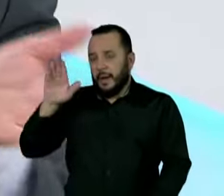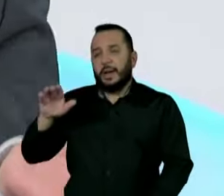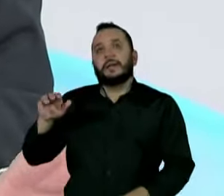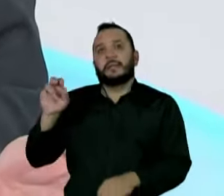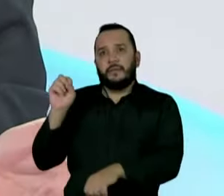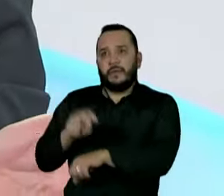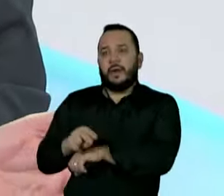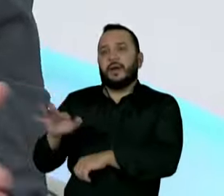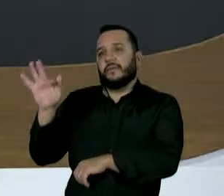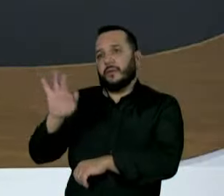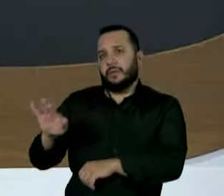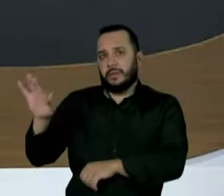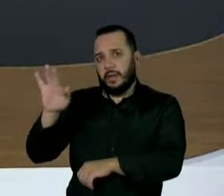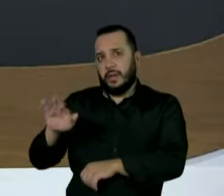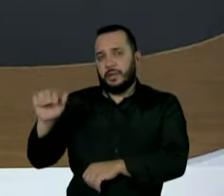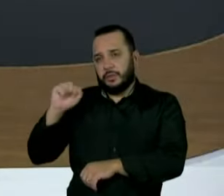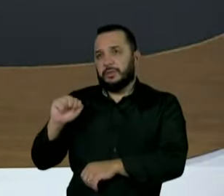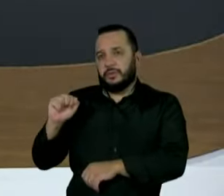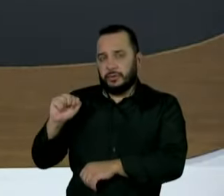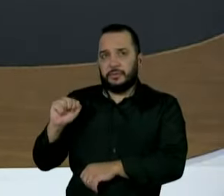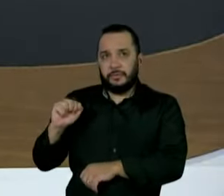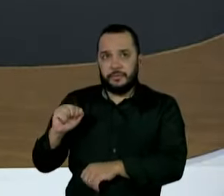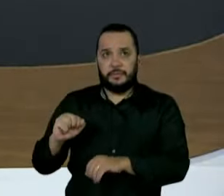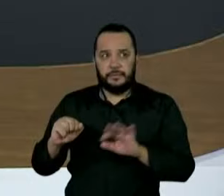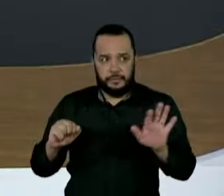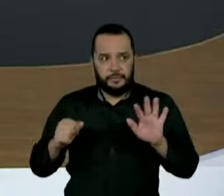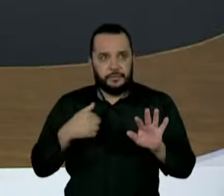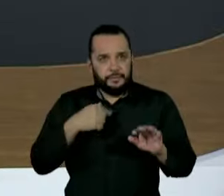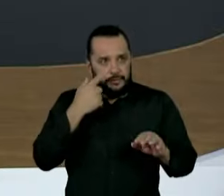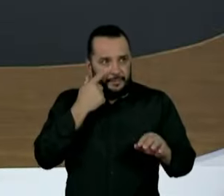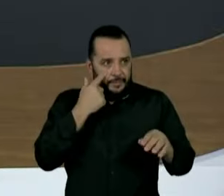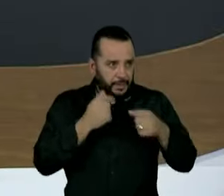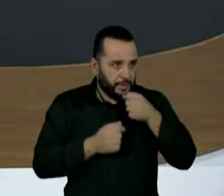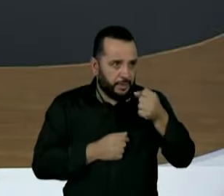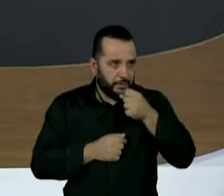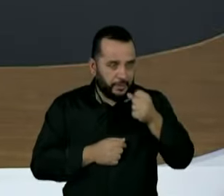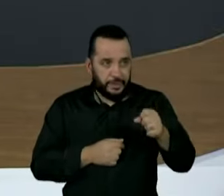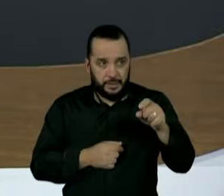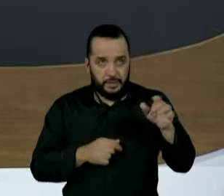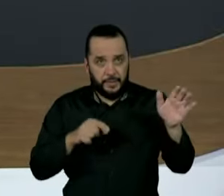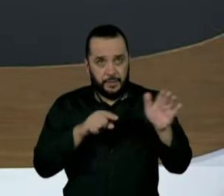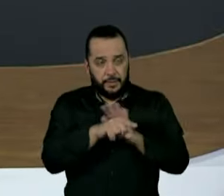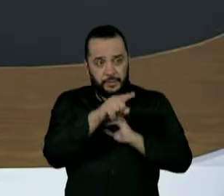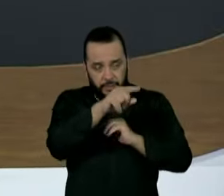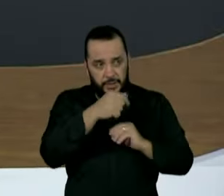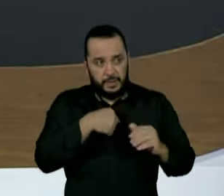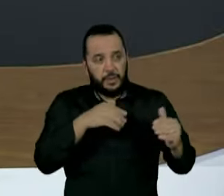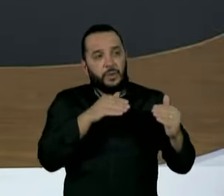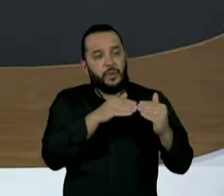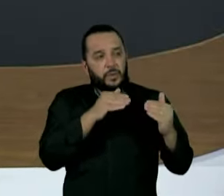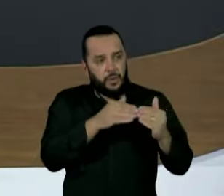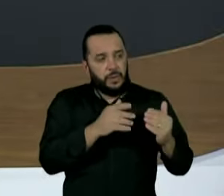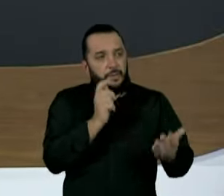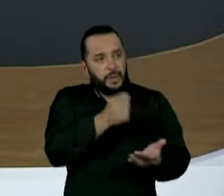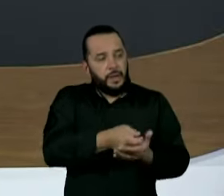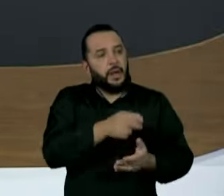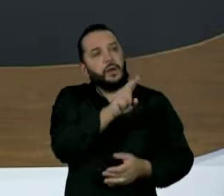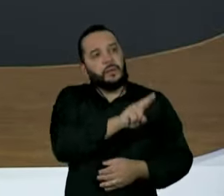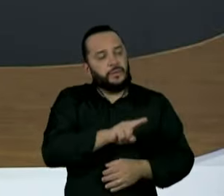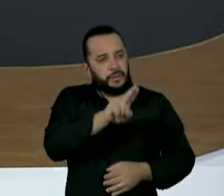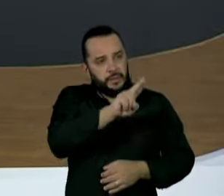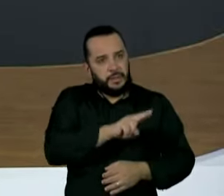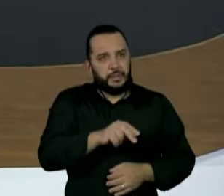faculdade. Nós encontramos a forma, a universidade virtual... Eu assisti a entrevista, a pergunta era se o senhor era a favor de cobrança na universidade, o senhor disse que